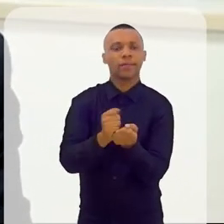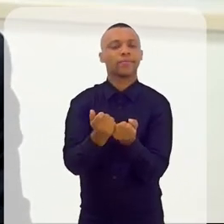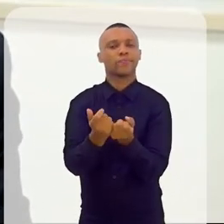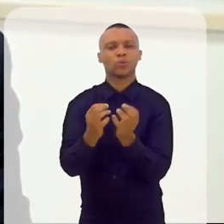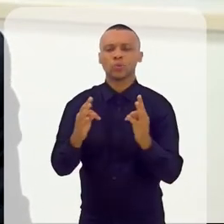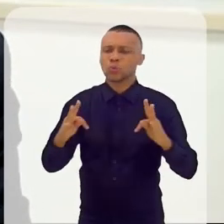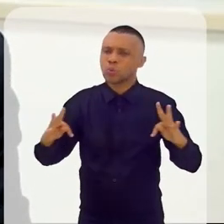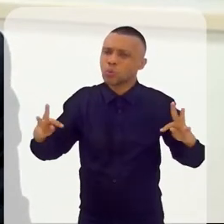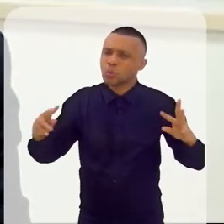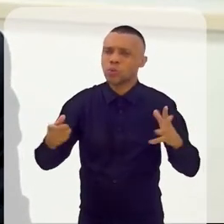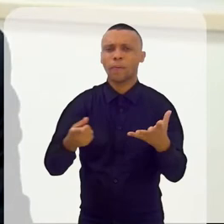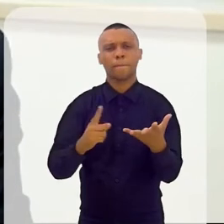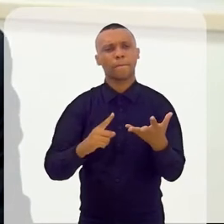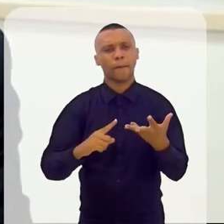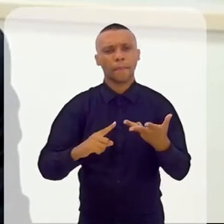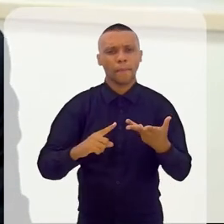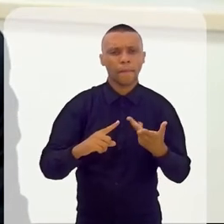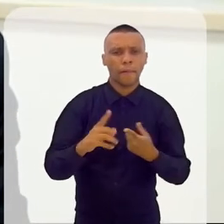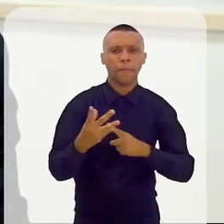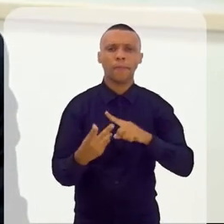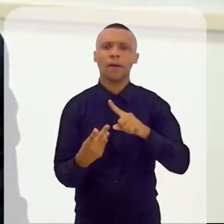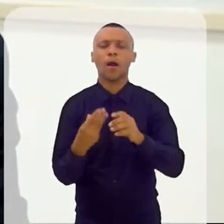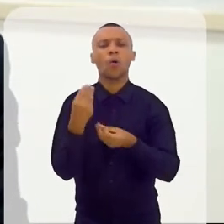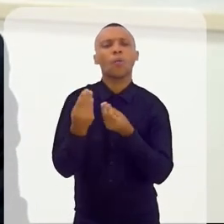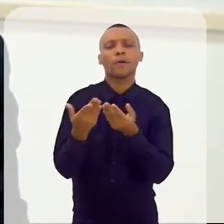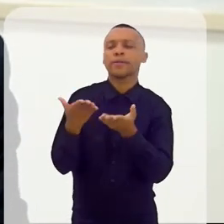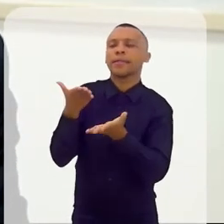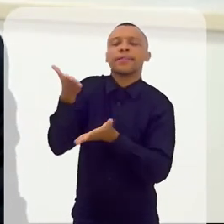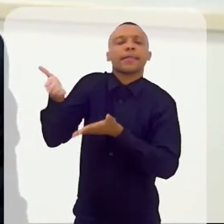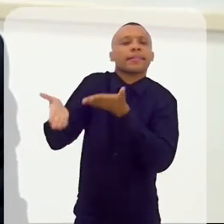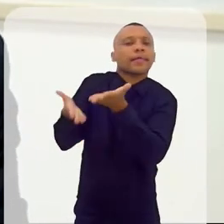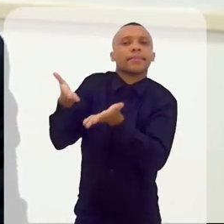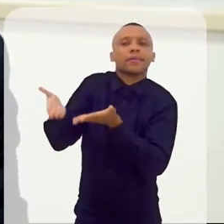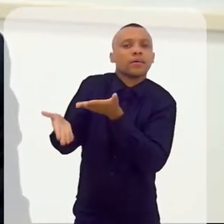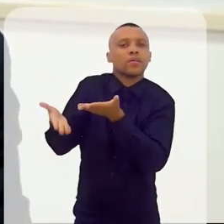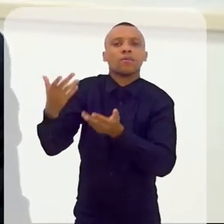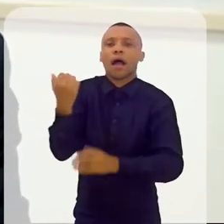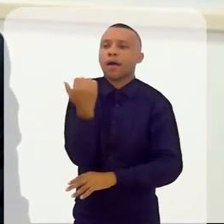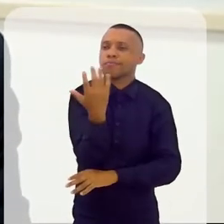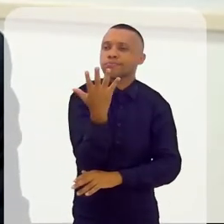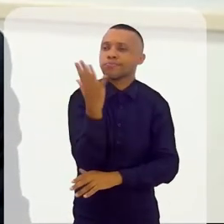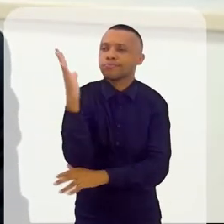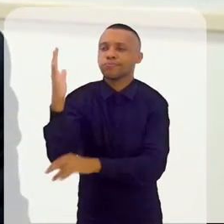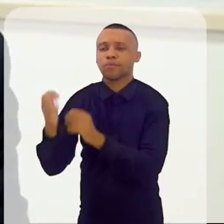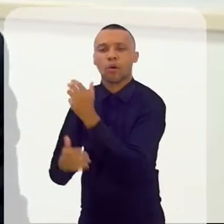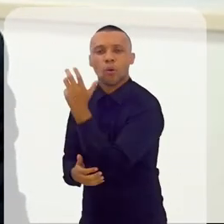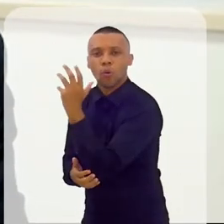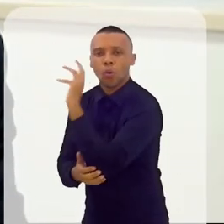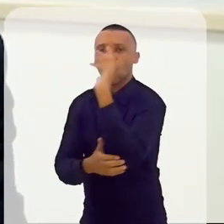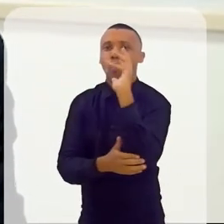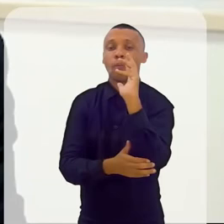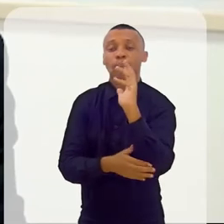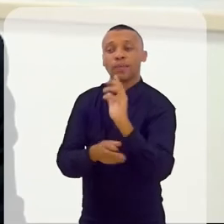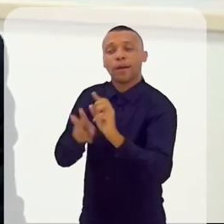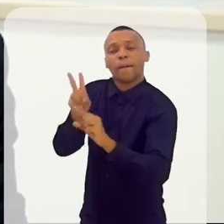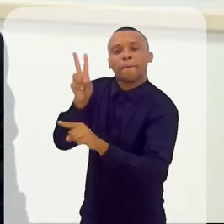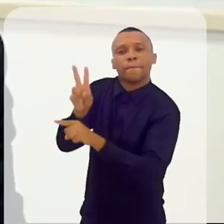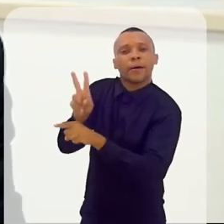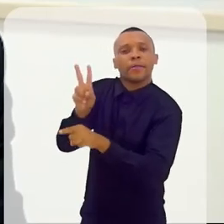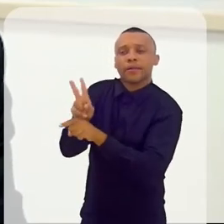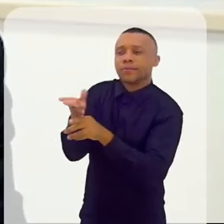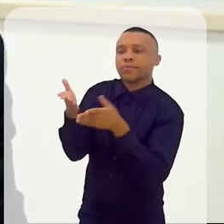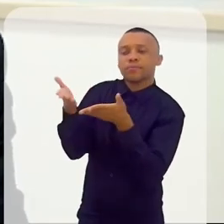colocados, tudo isso, de que forma nós estamos tratando a natureza ou estamos, pelo menos, mantendo-a do